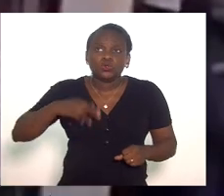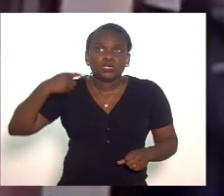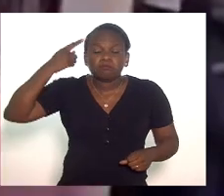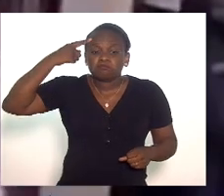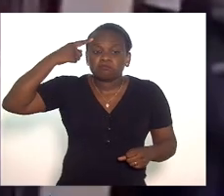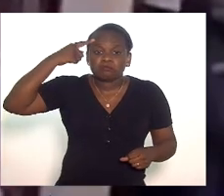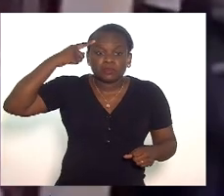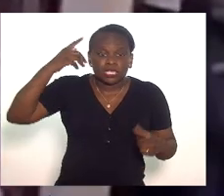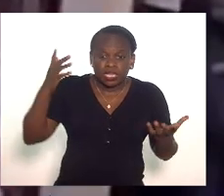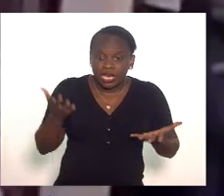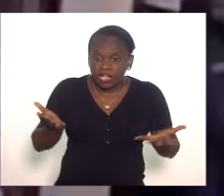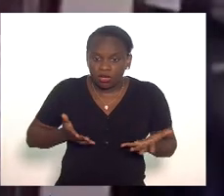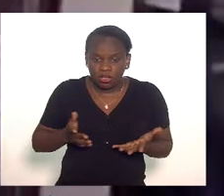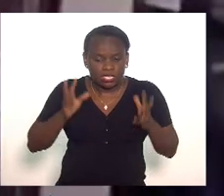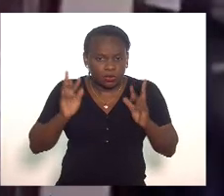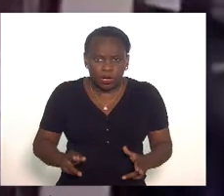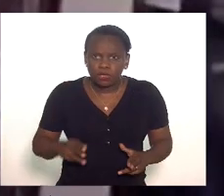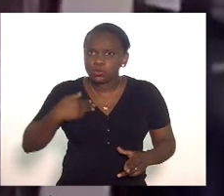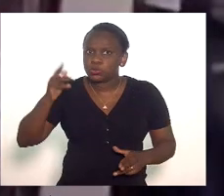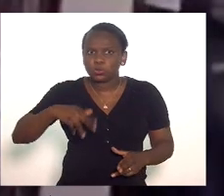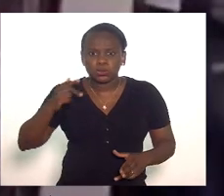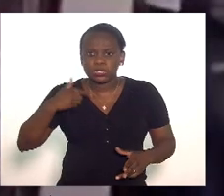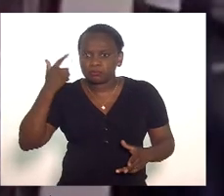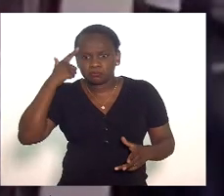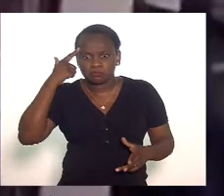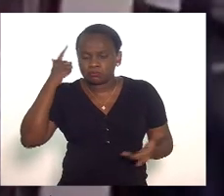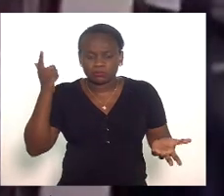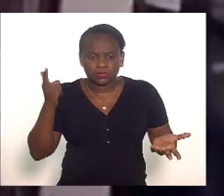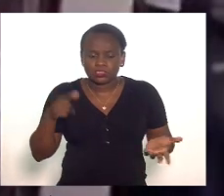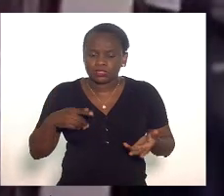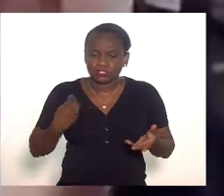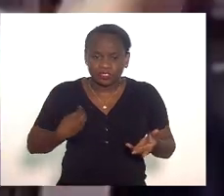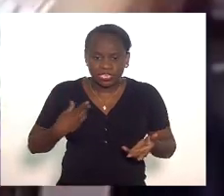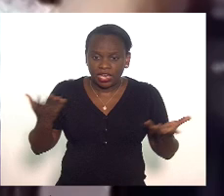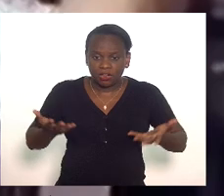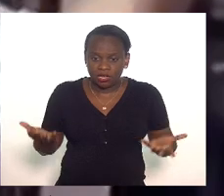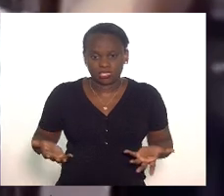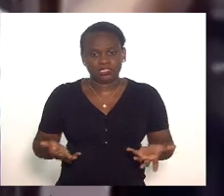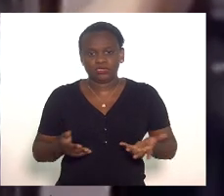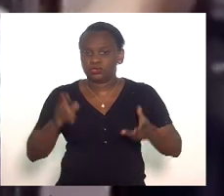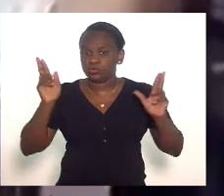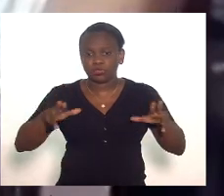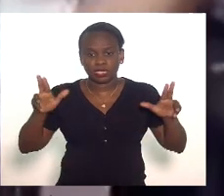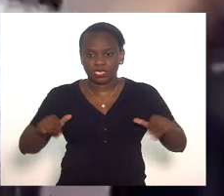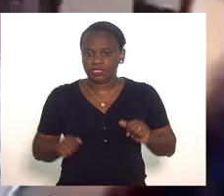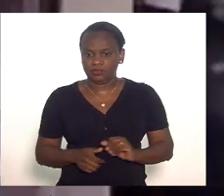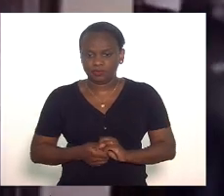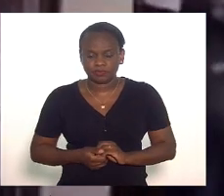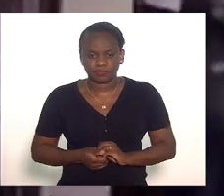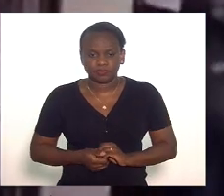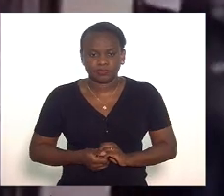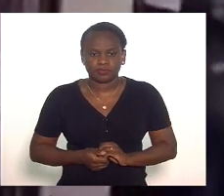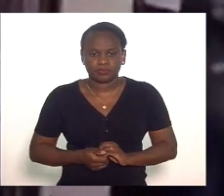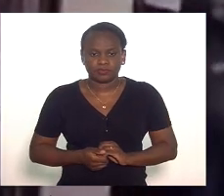que fôssemos passar por isto e que estamos passando nunca nunca